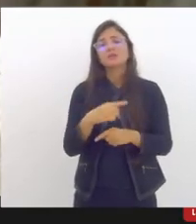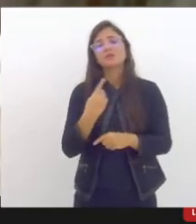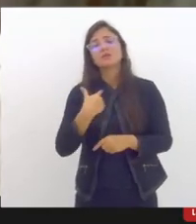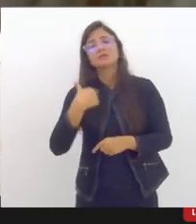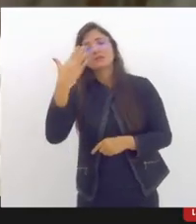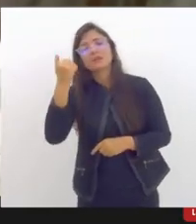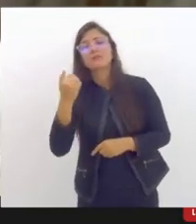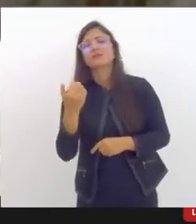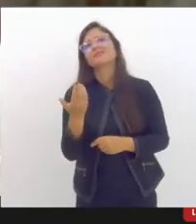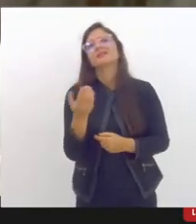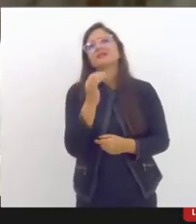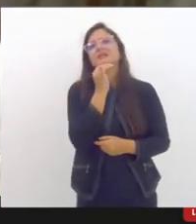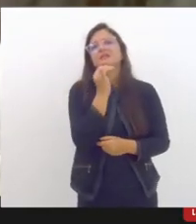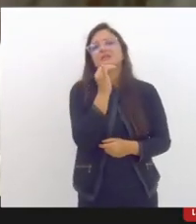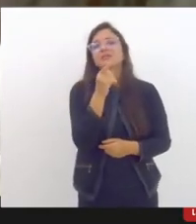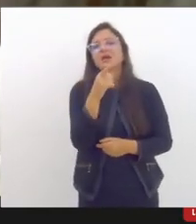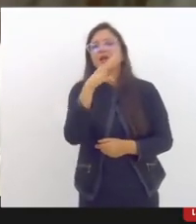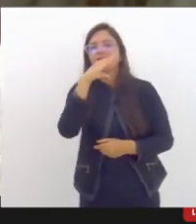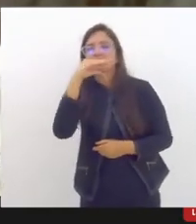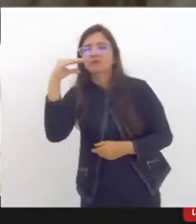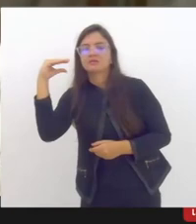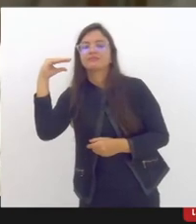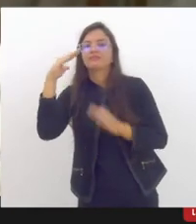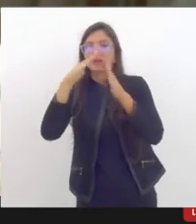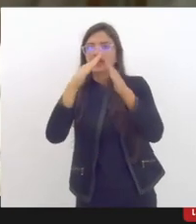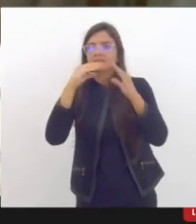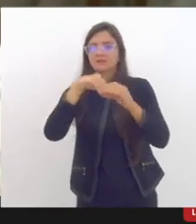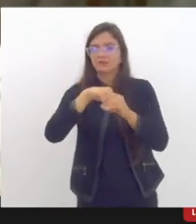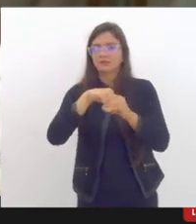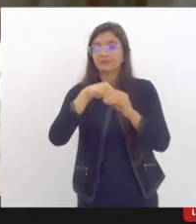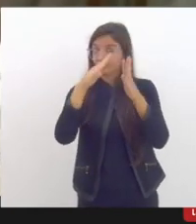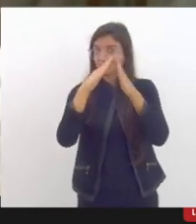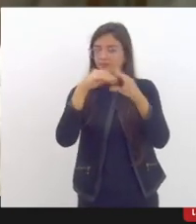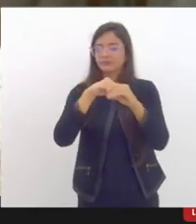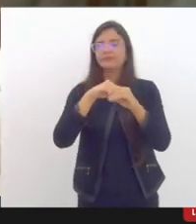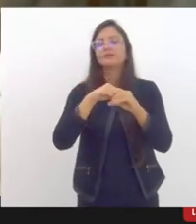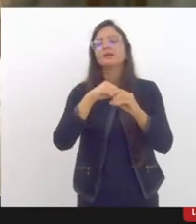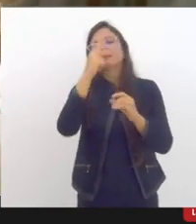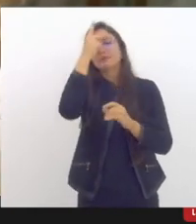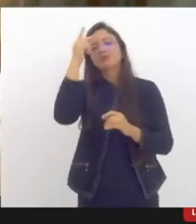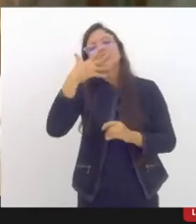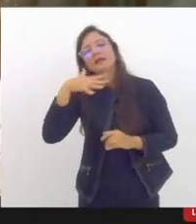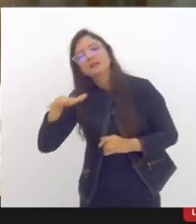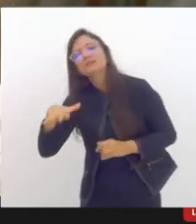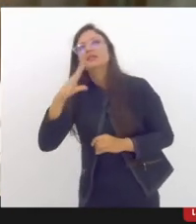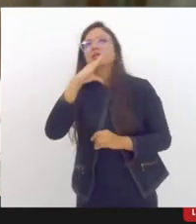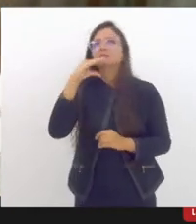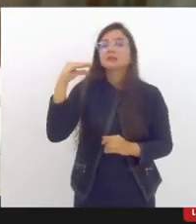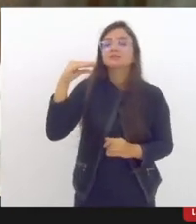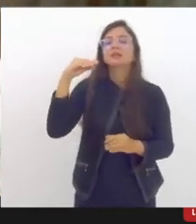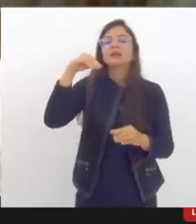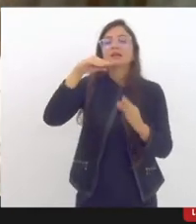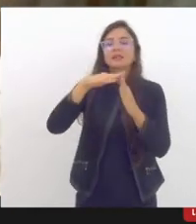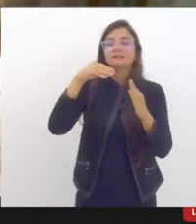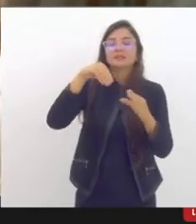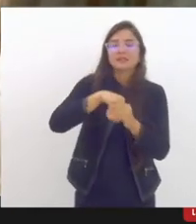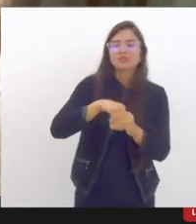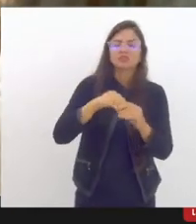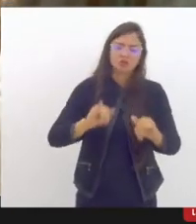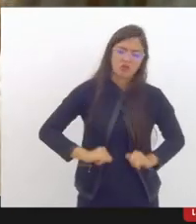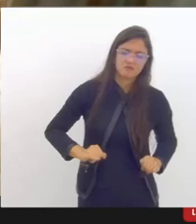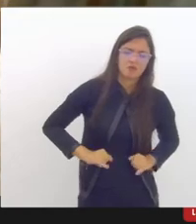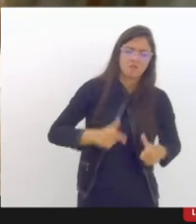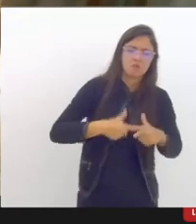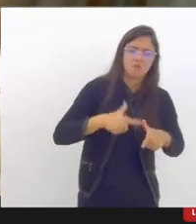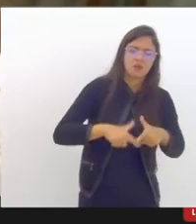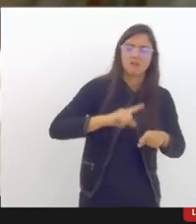tudo que o adolescente sofre em casa né a criança adolescente sofre em casa reflete na escola